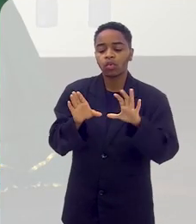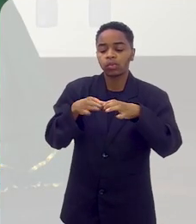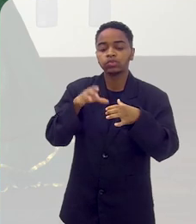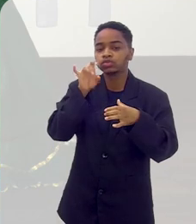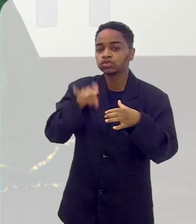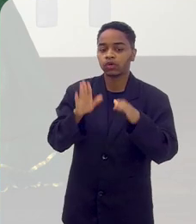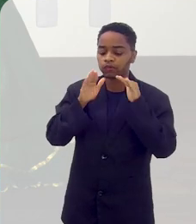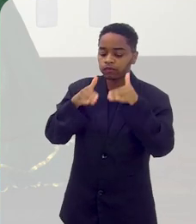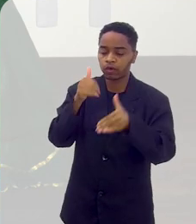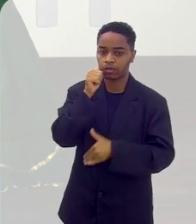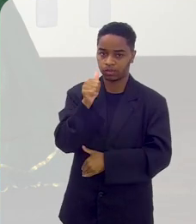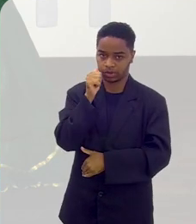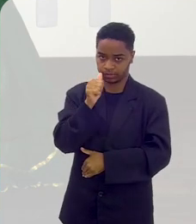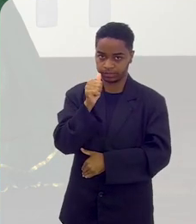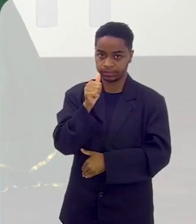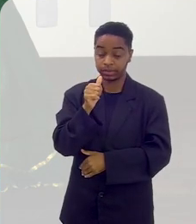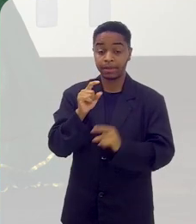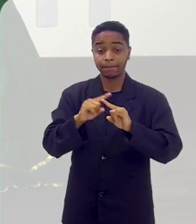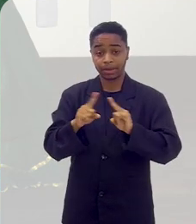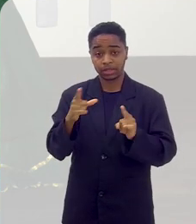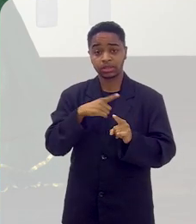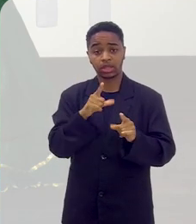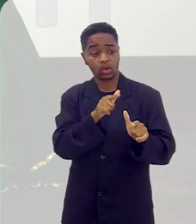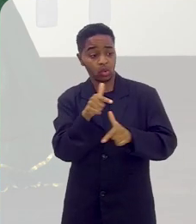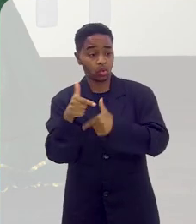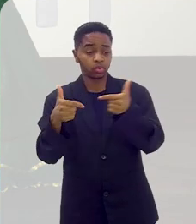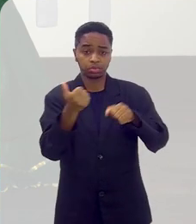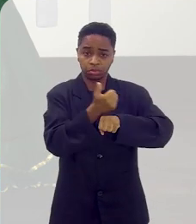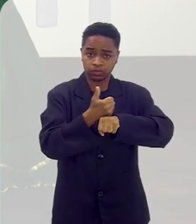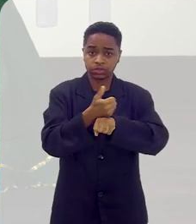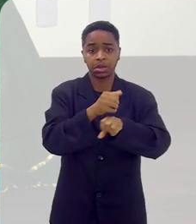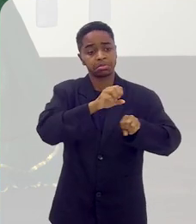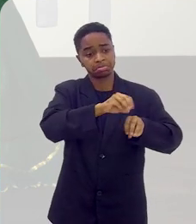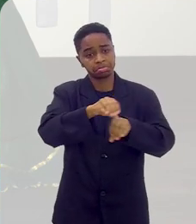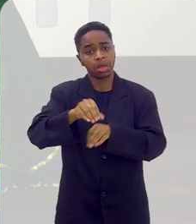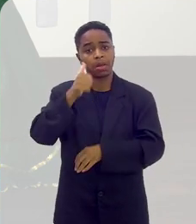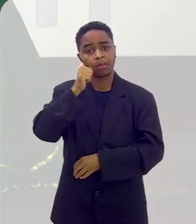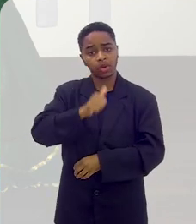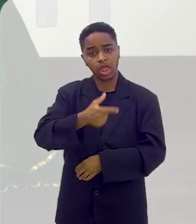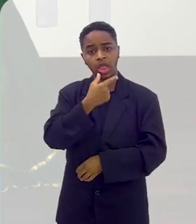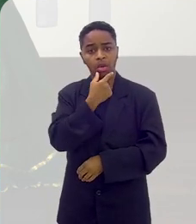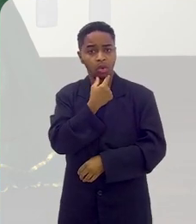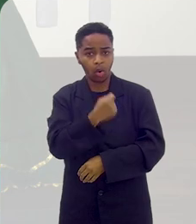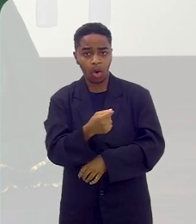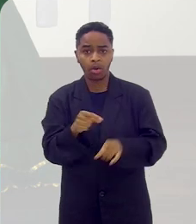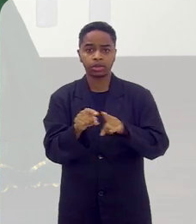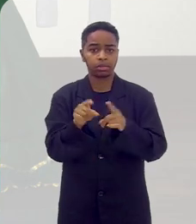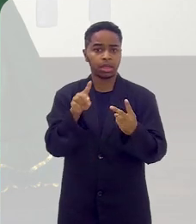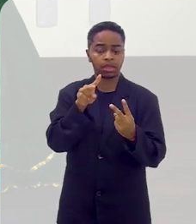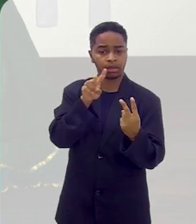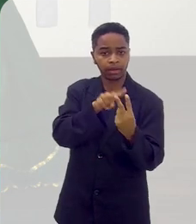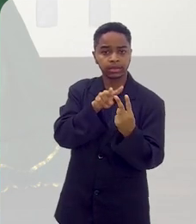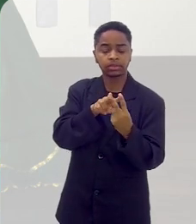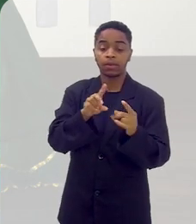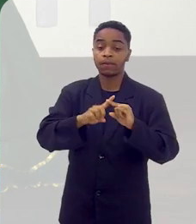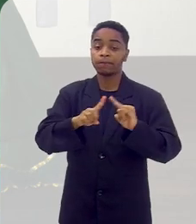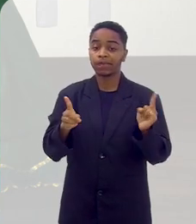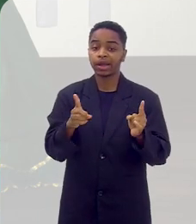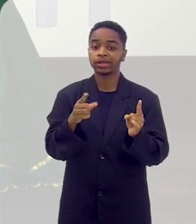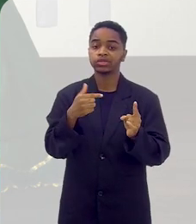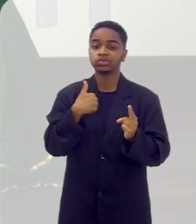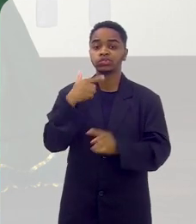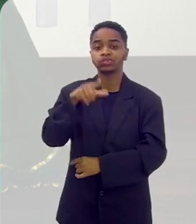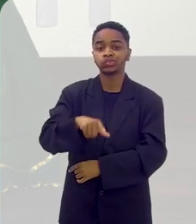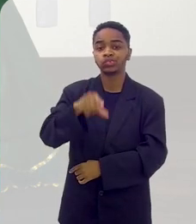o clube da Luluzinha. Só para mulheres. Mas eu tenho grandes profissionais que dão aula para mulheres, para homens, para casais.